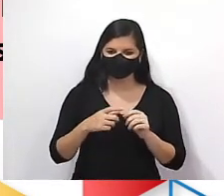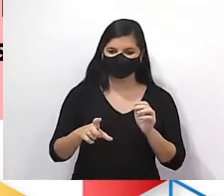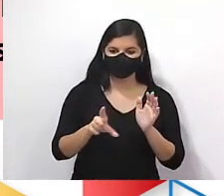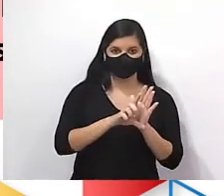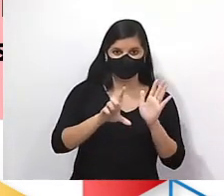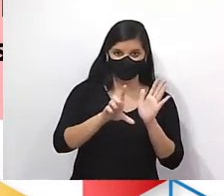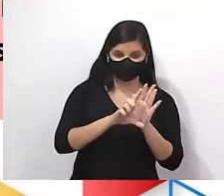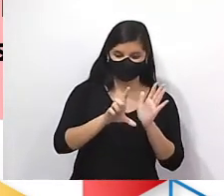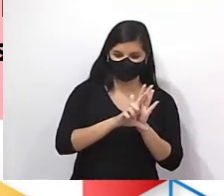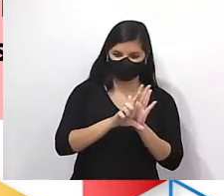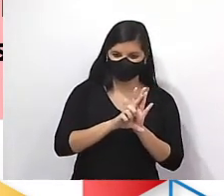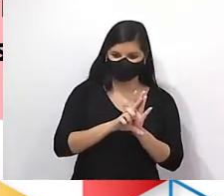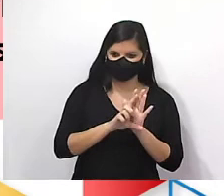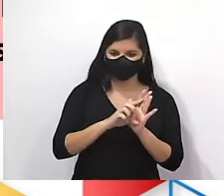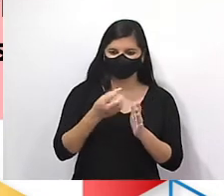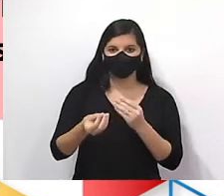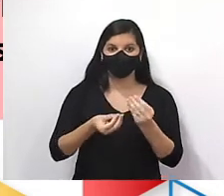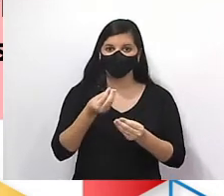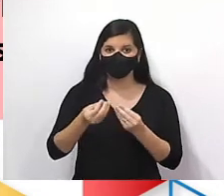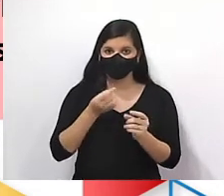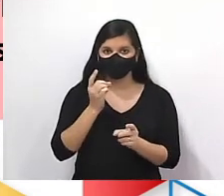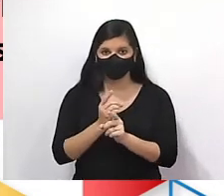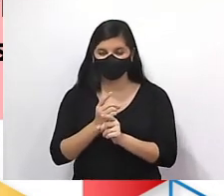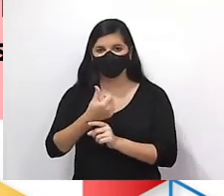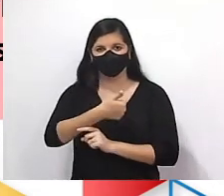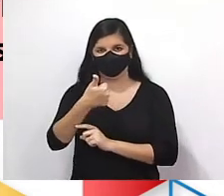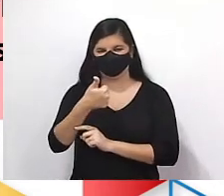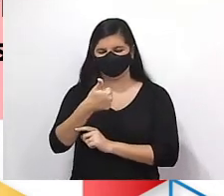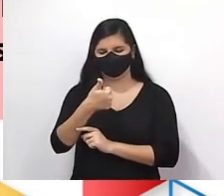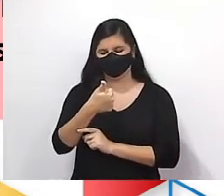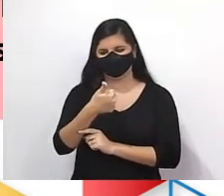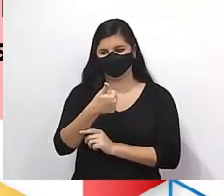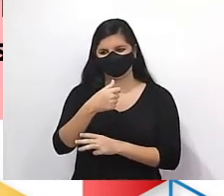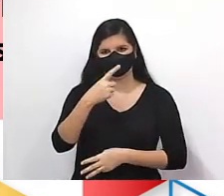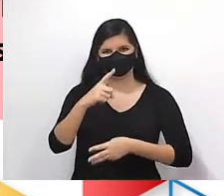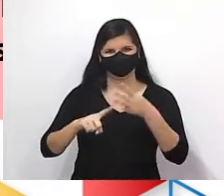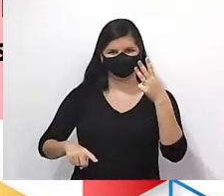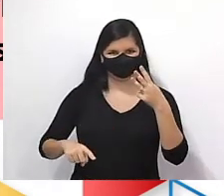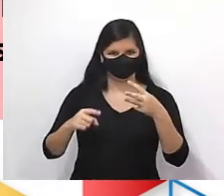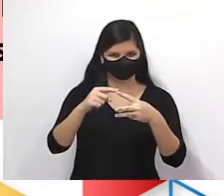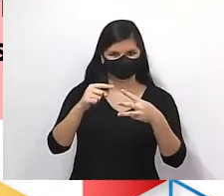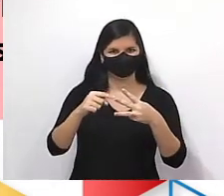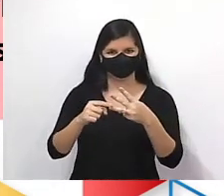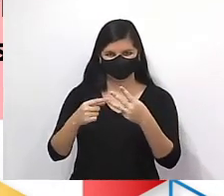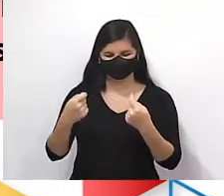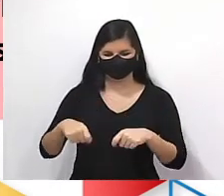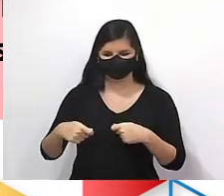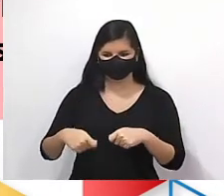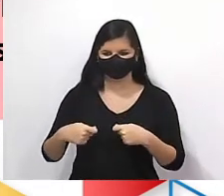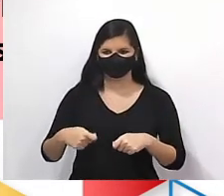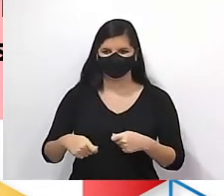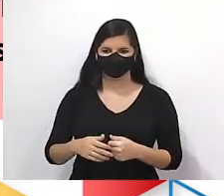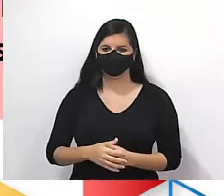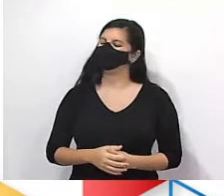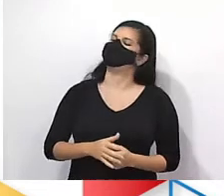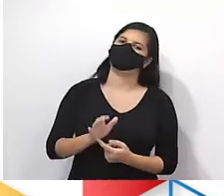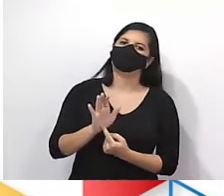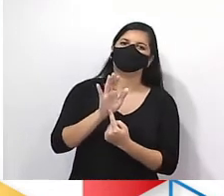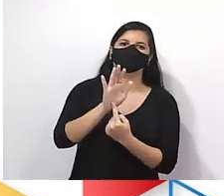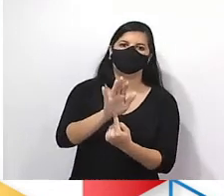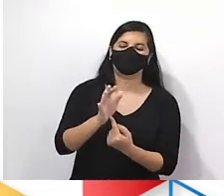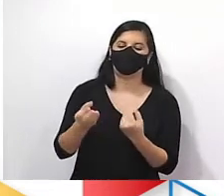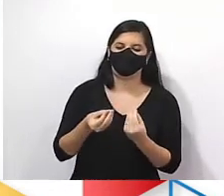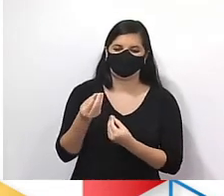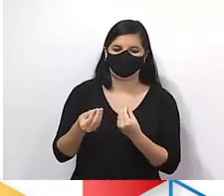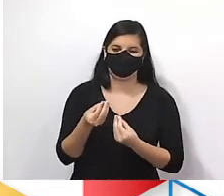formação, condição da existência e o primeiro termo. Ficou claro? Tá tranquilo? Então vem para mim que eu vou te mostrar agora como que